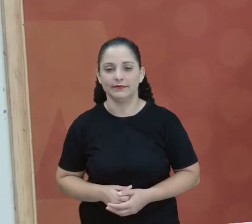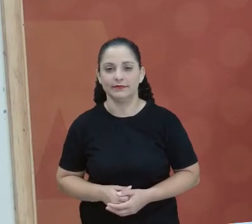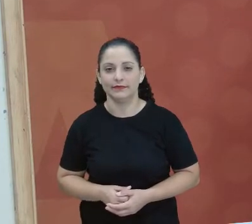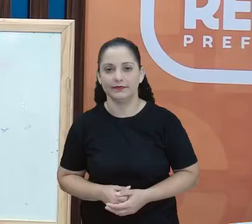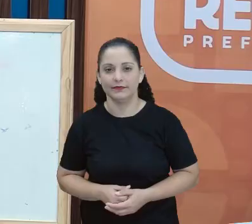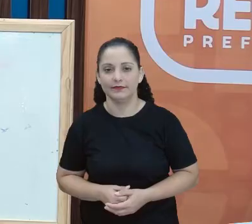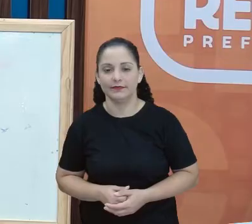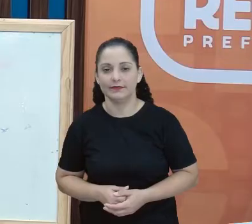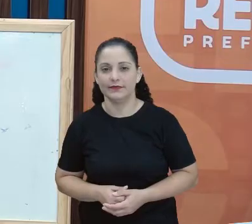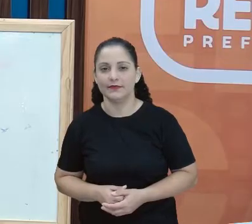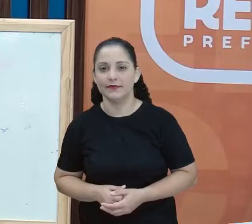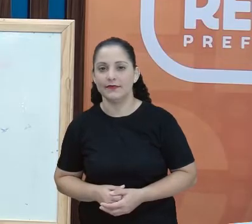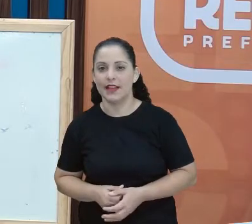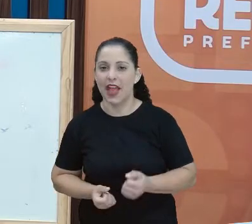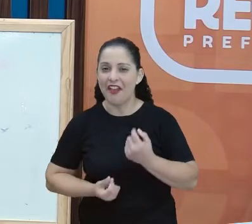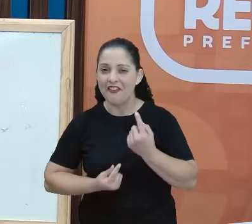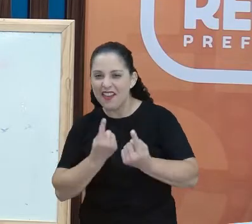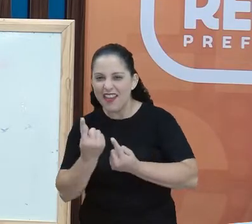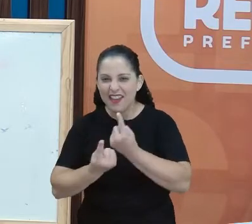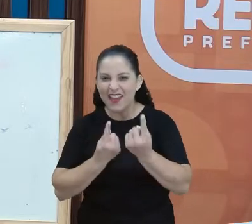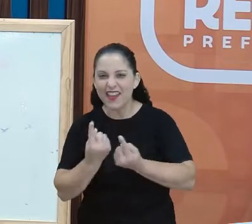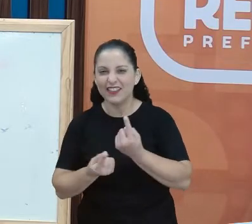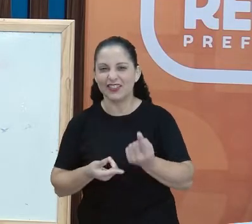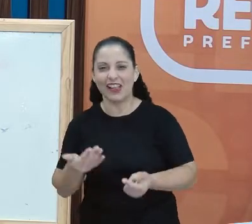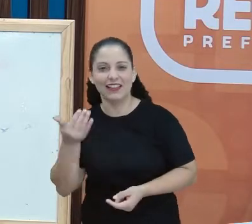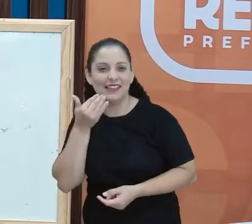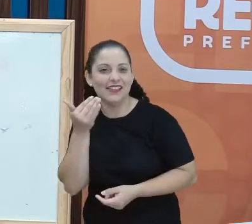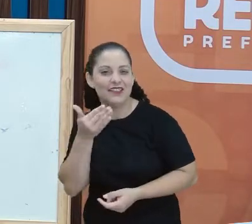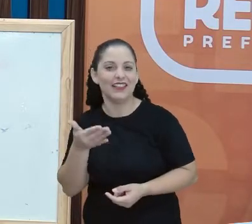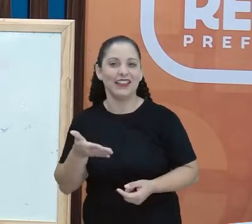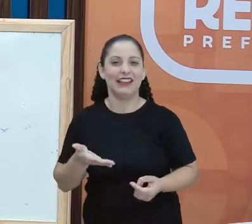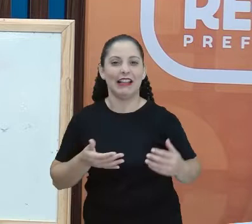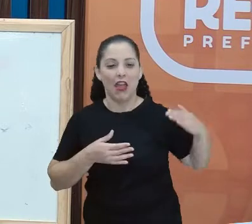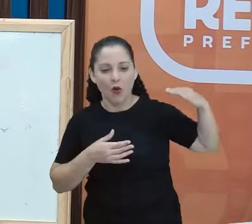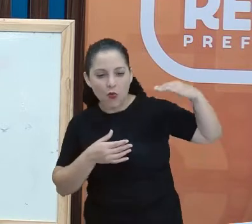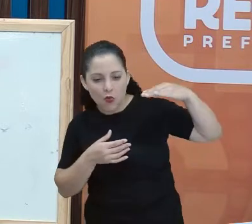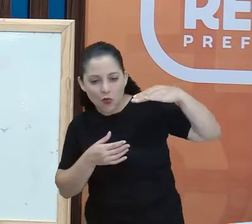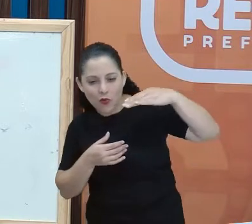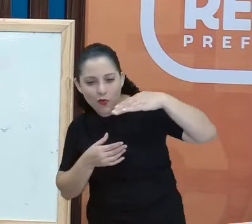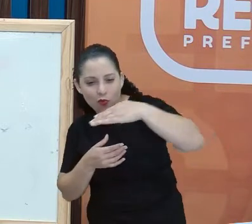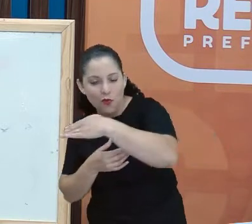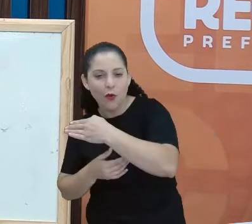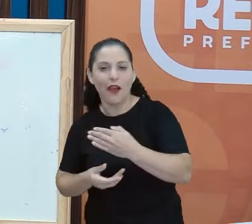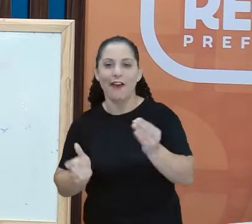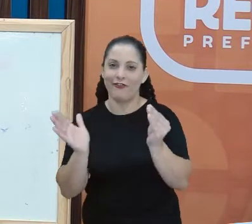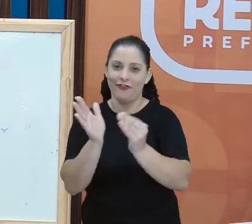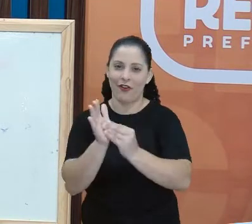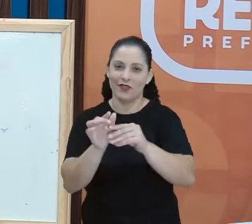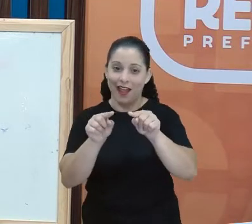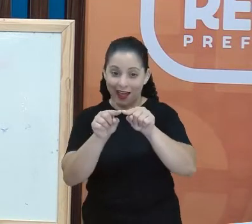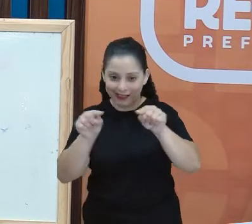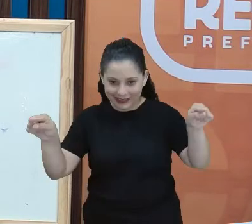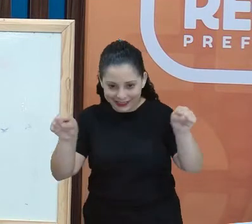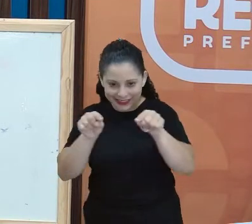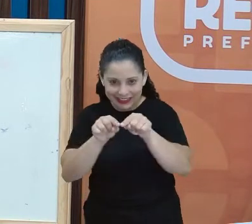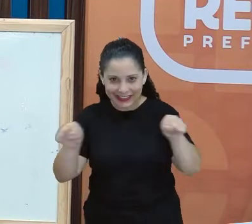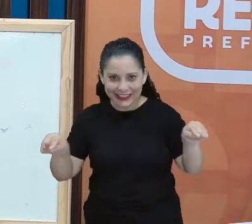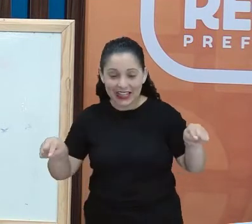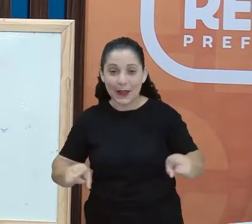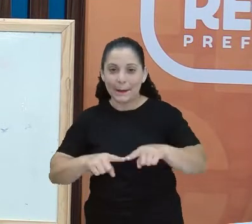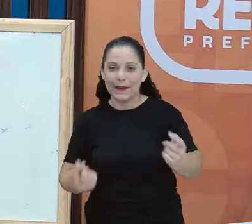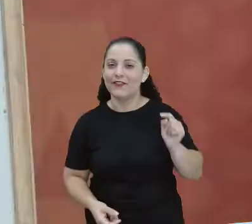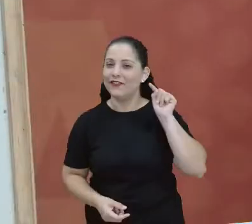Às vezes eu vou descer um pouquinho, tá? Porque eu não tenho linha aqui no meu quadro, mas você aí tem a linha no seu